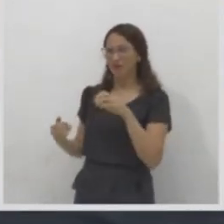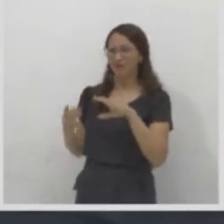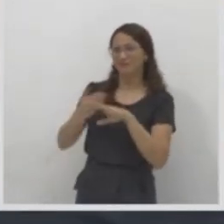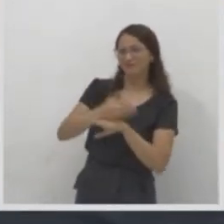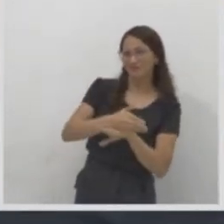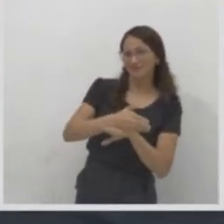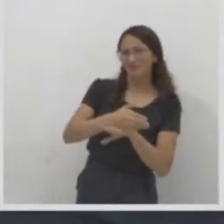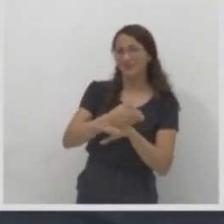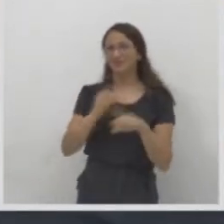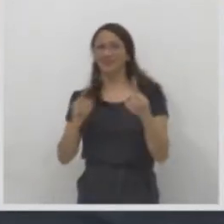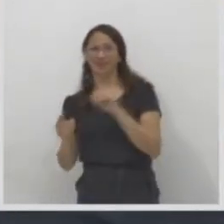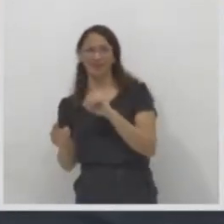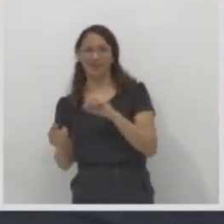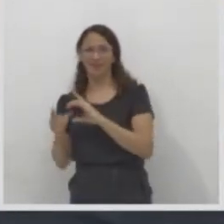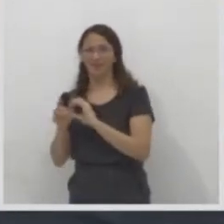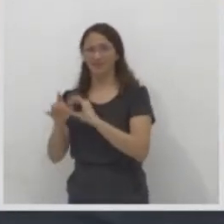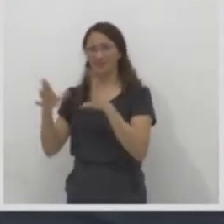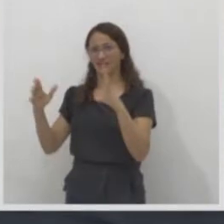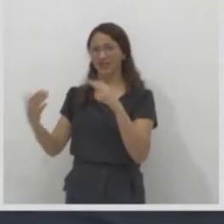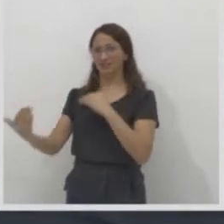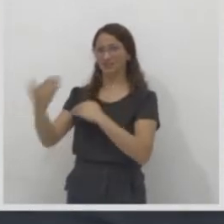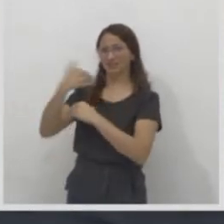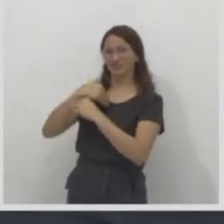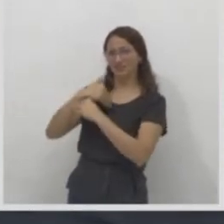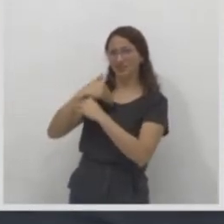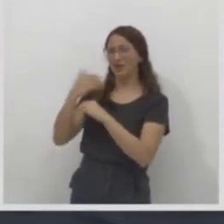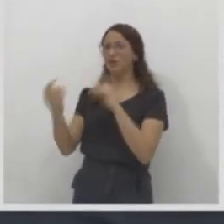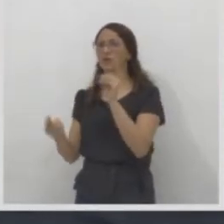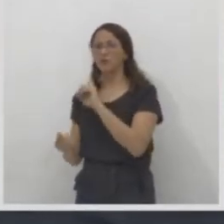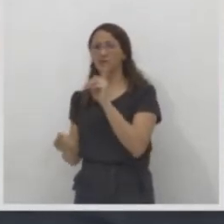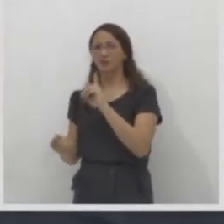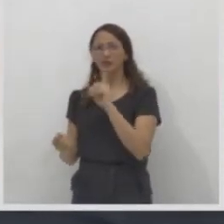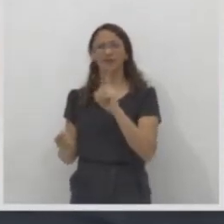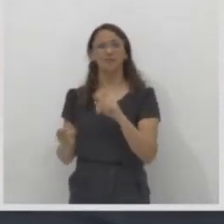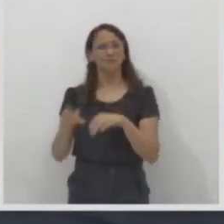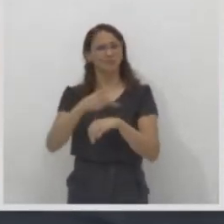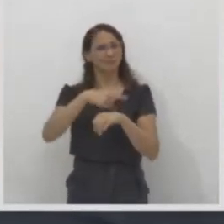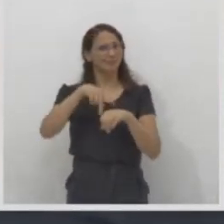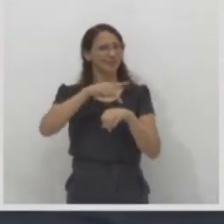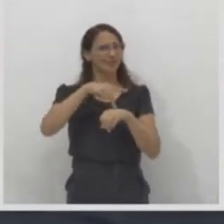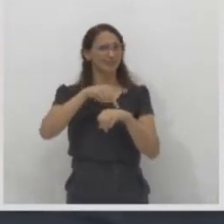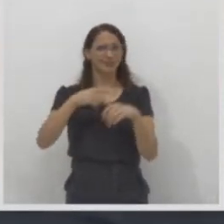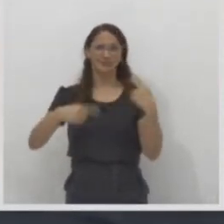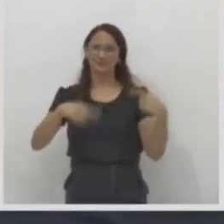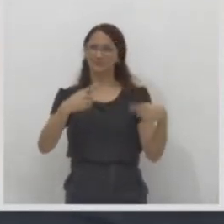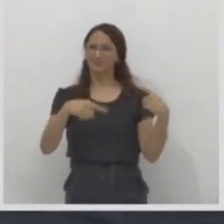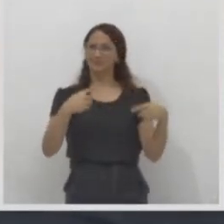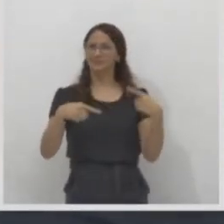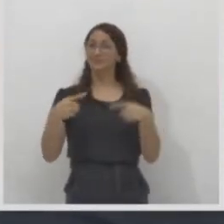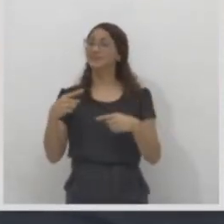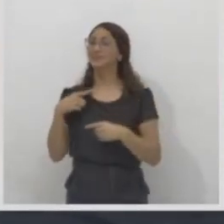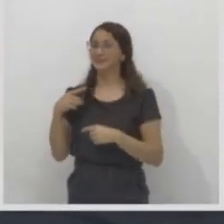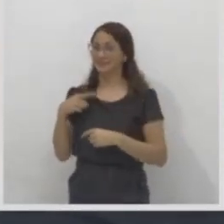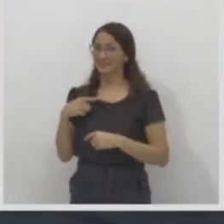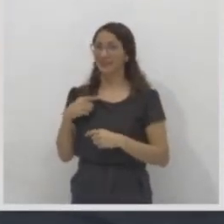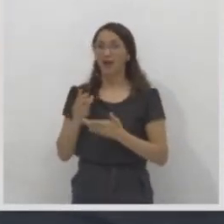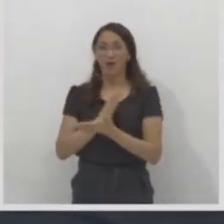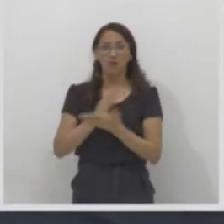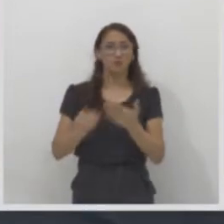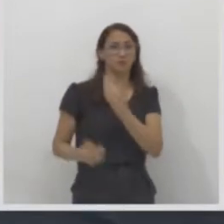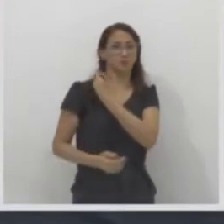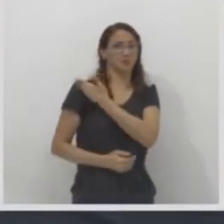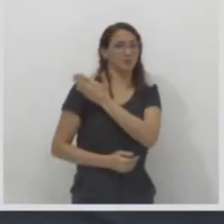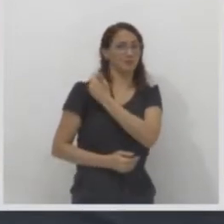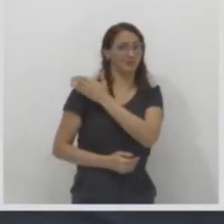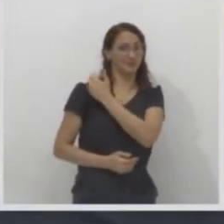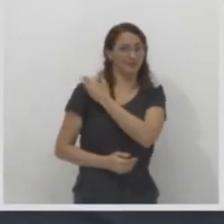entrada do imigrante. Não é verdade? Até com preconceito ao imigrante. Existe